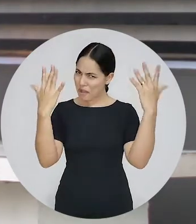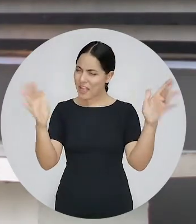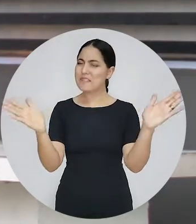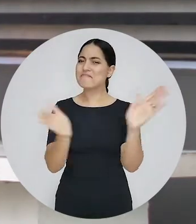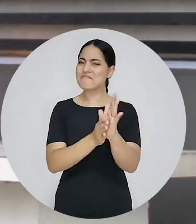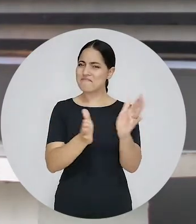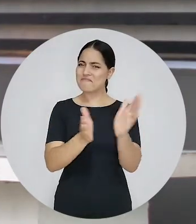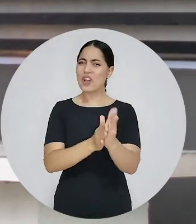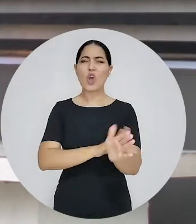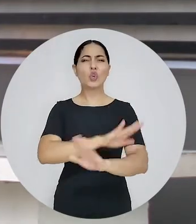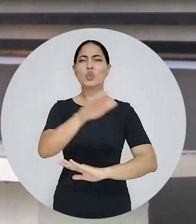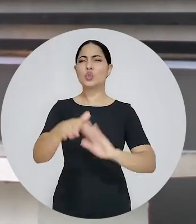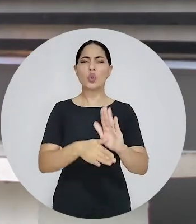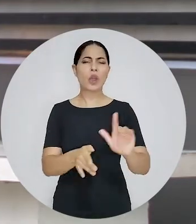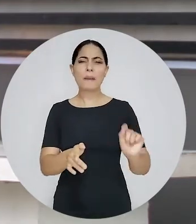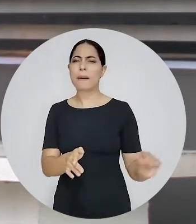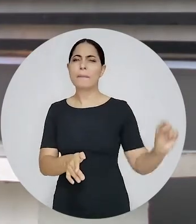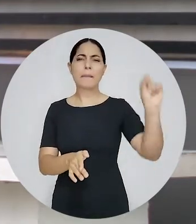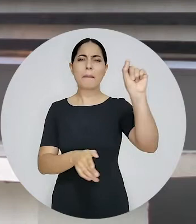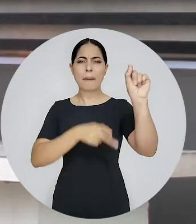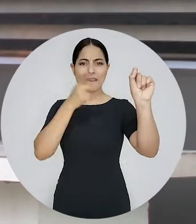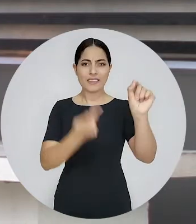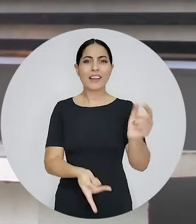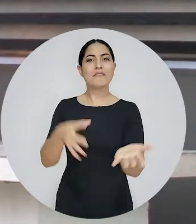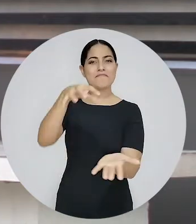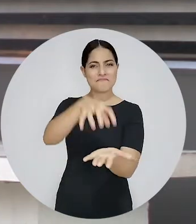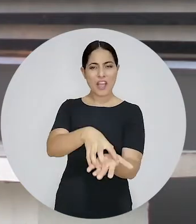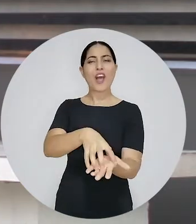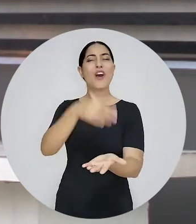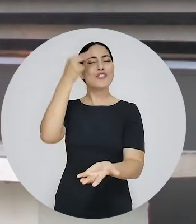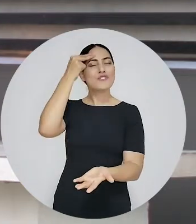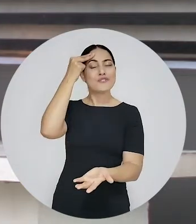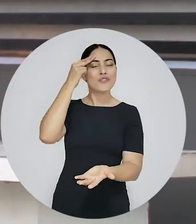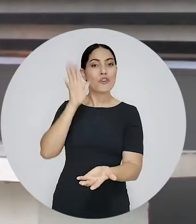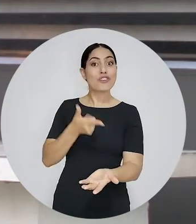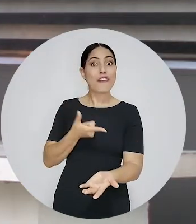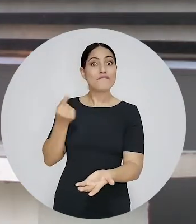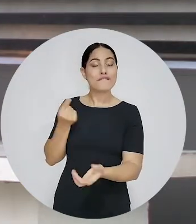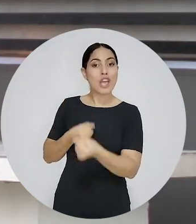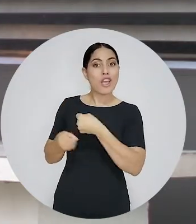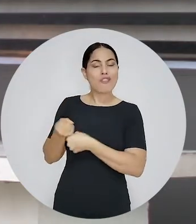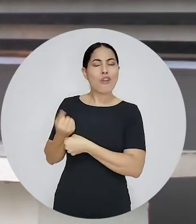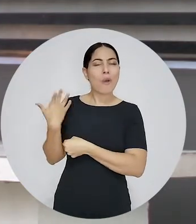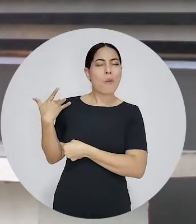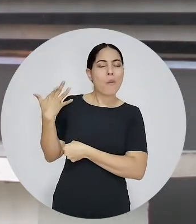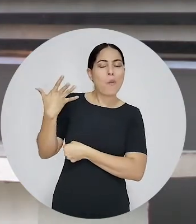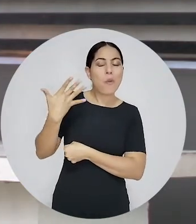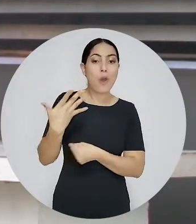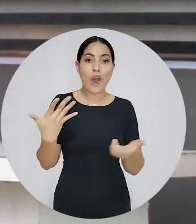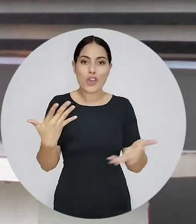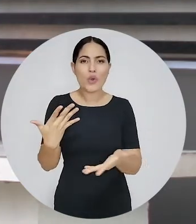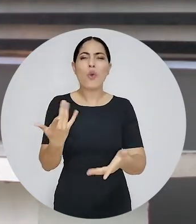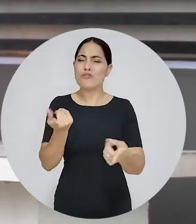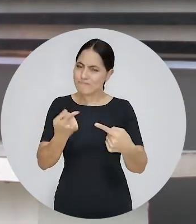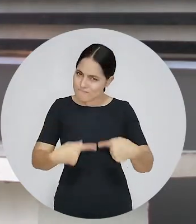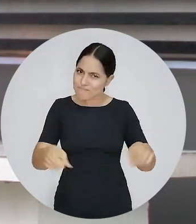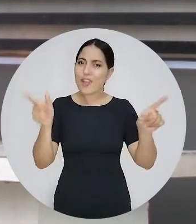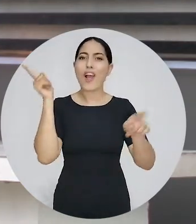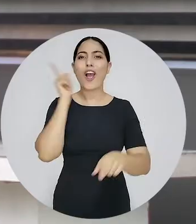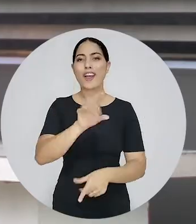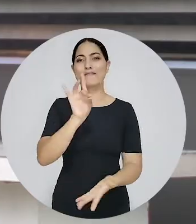de parabéns à advocacia de Caruaru, de toda a região, pela concretização desse sonho, sonho de mais de 20 anos e que hoje,